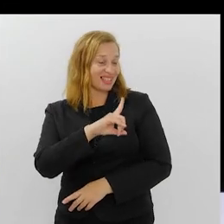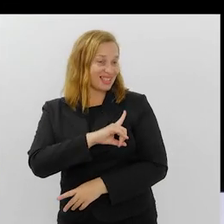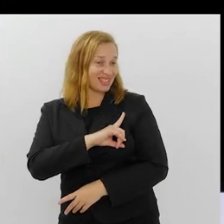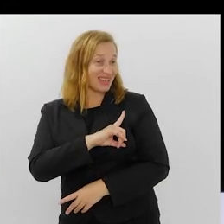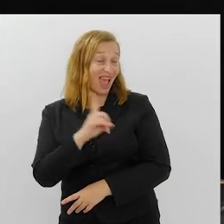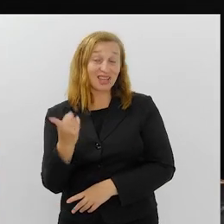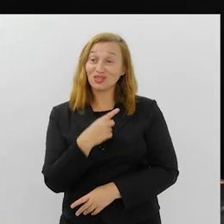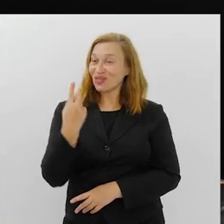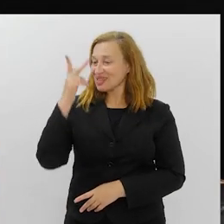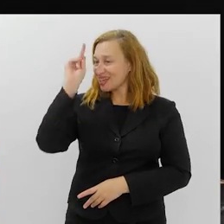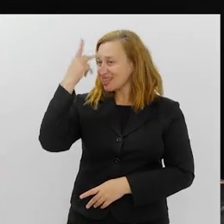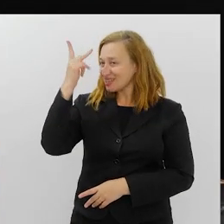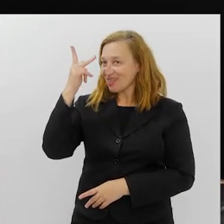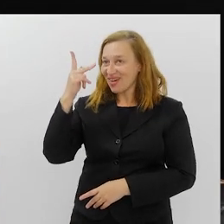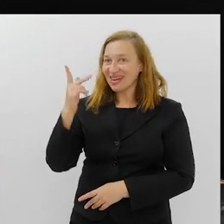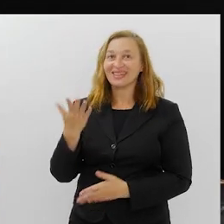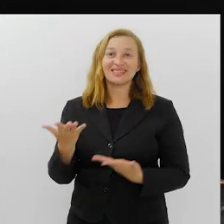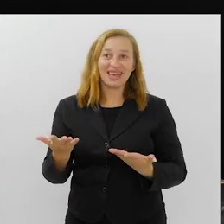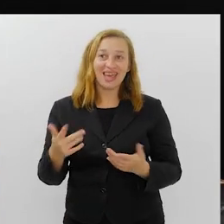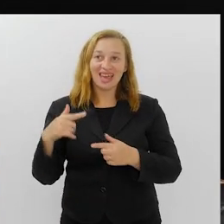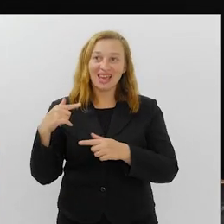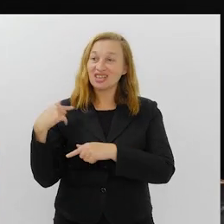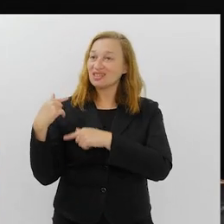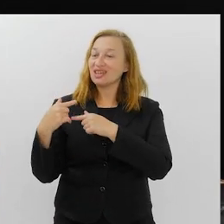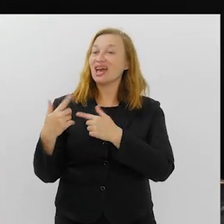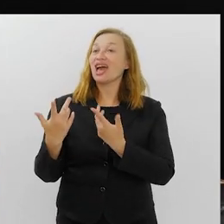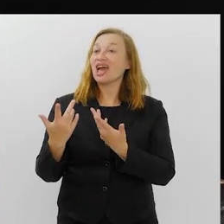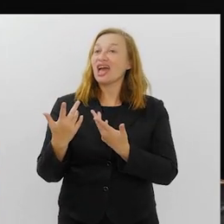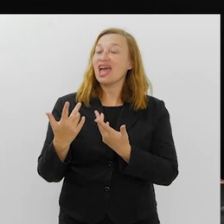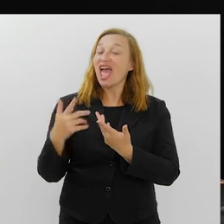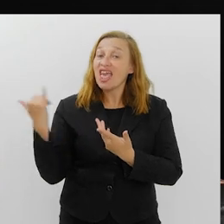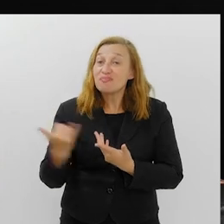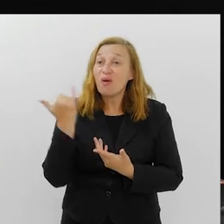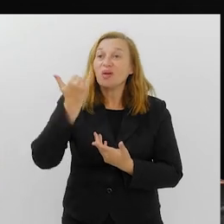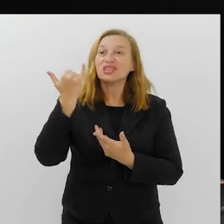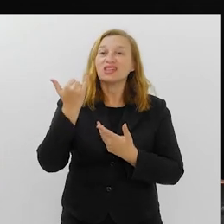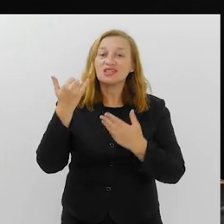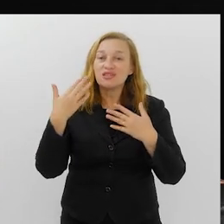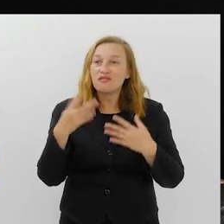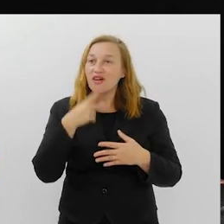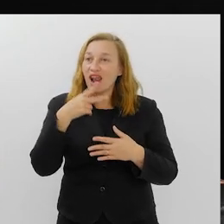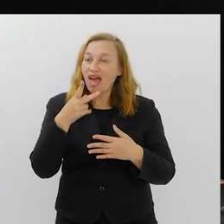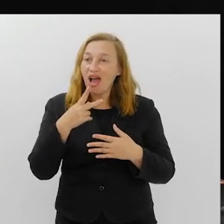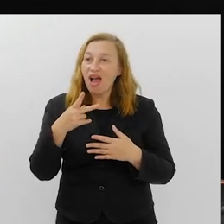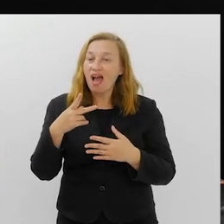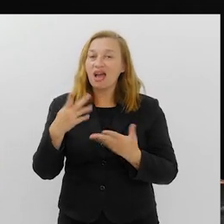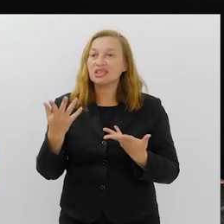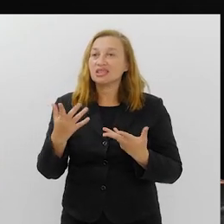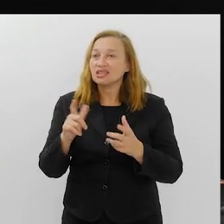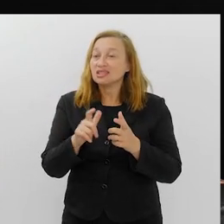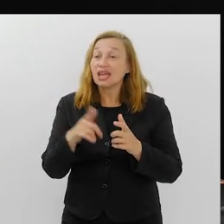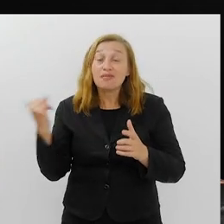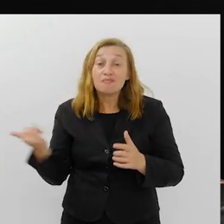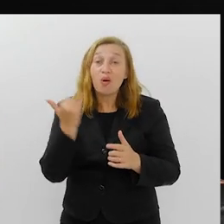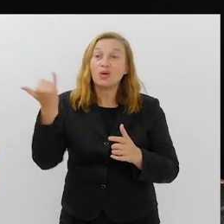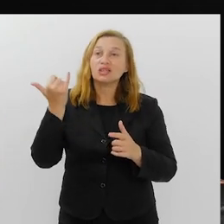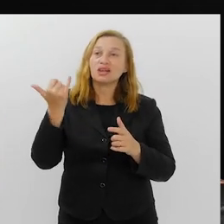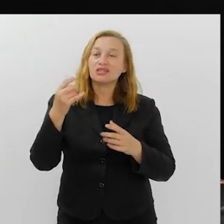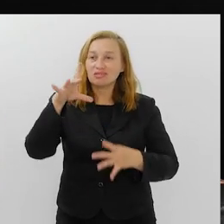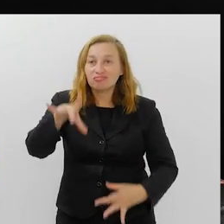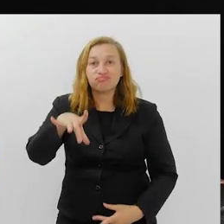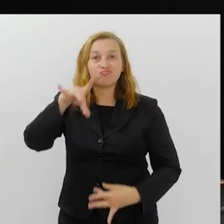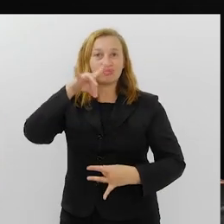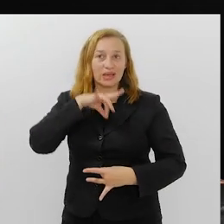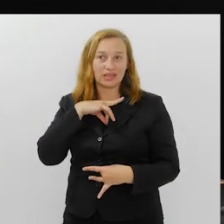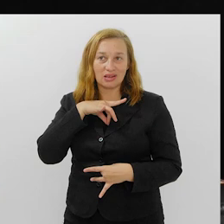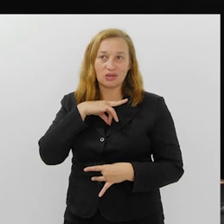Essa é a nossa história, a nossa essência. É muito bonito você ver isso. É verdade. Isso importante frisar para vocês terem a noção da importância de